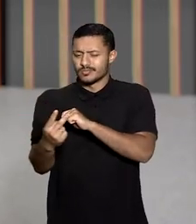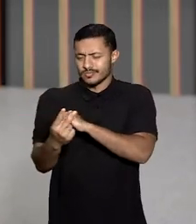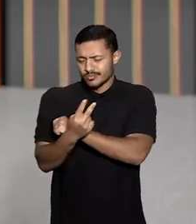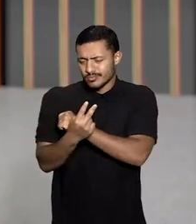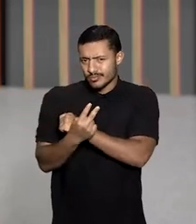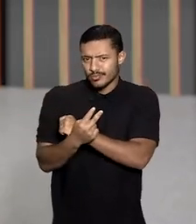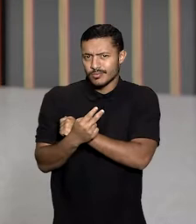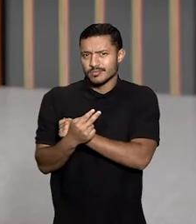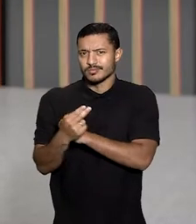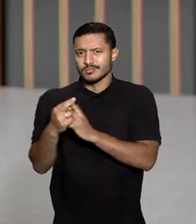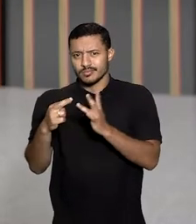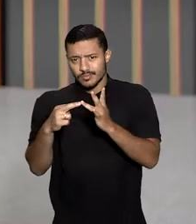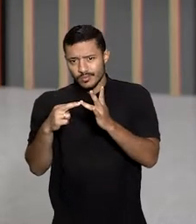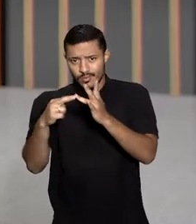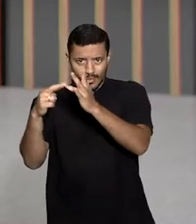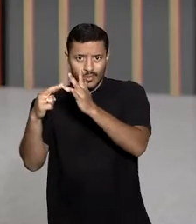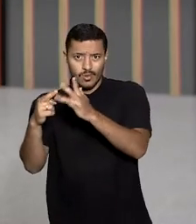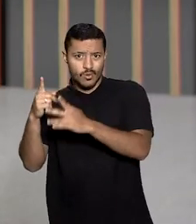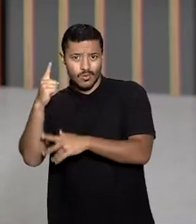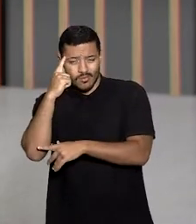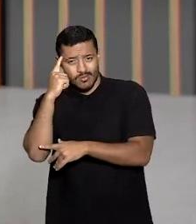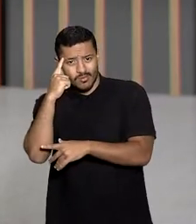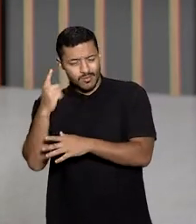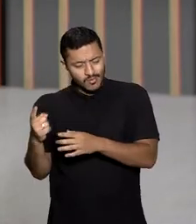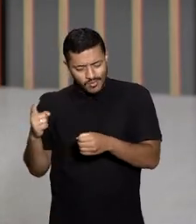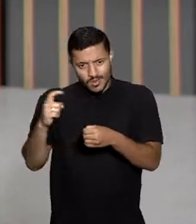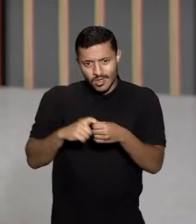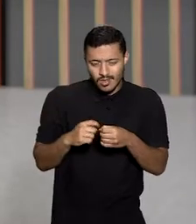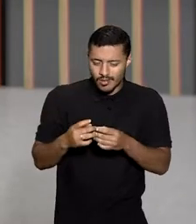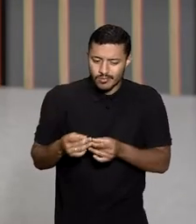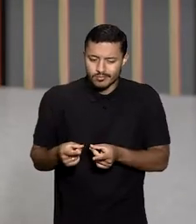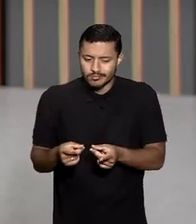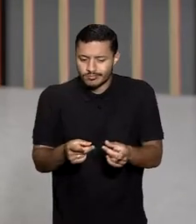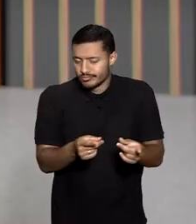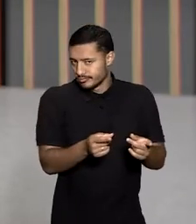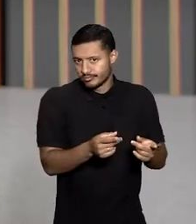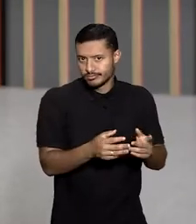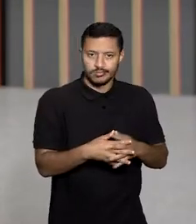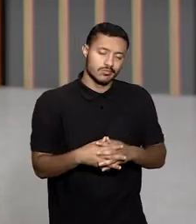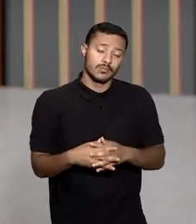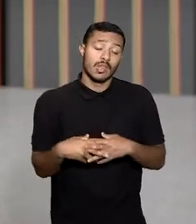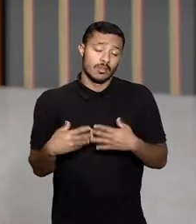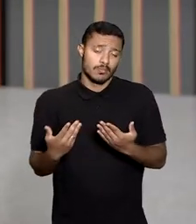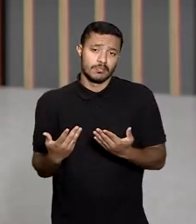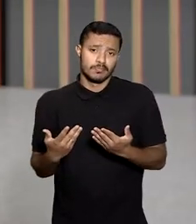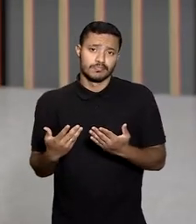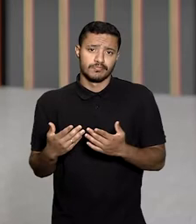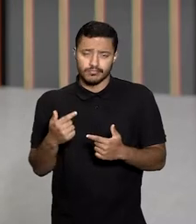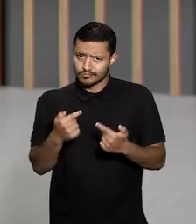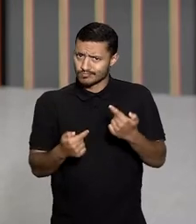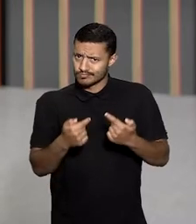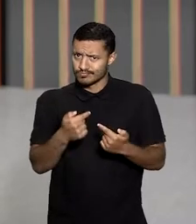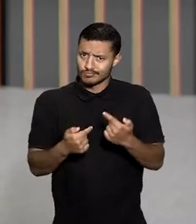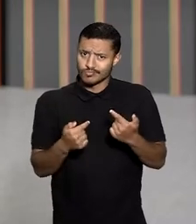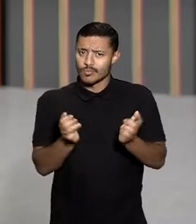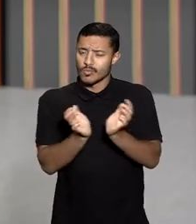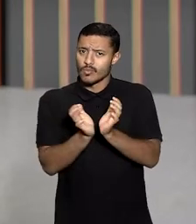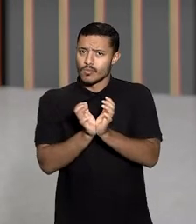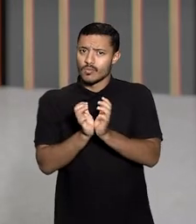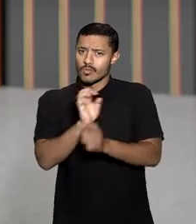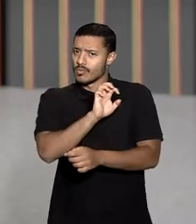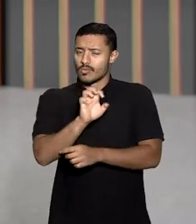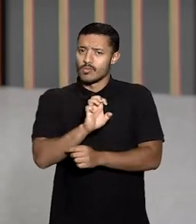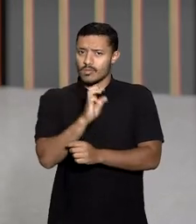recursos ou incidentes relacionados que venham a ser distribuídos. No entanto, no caso em discussão, a Corte